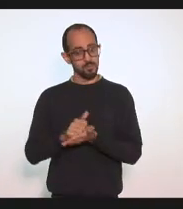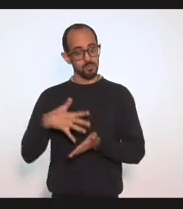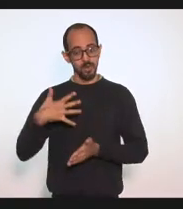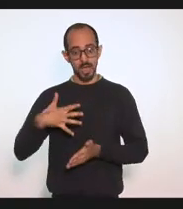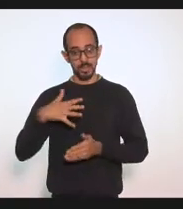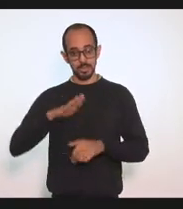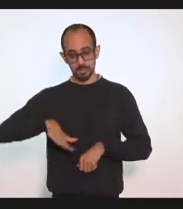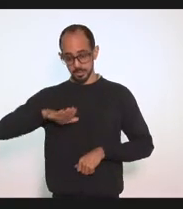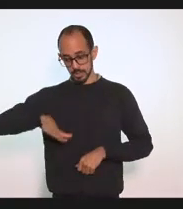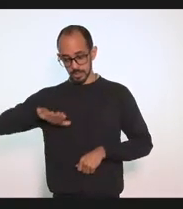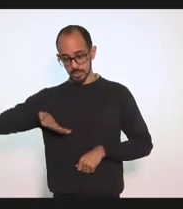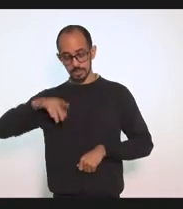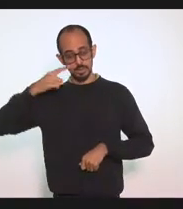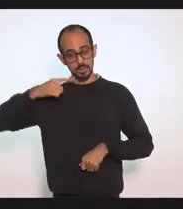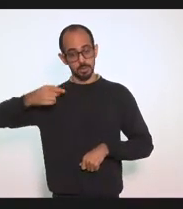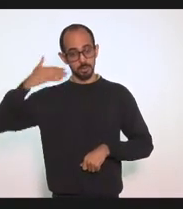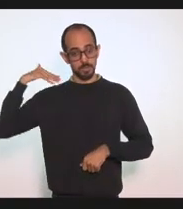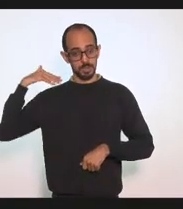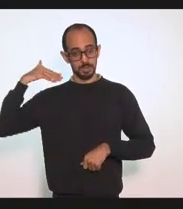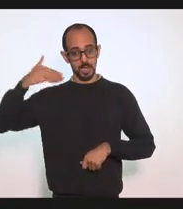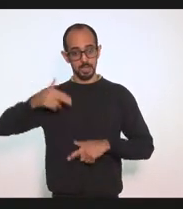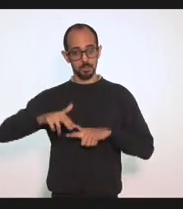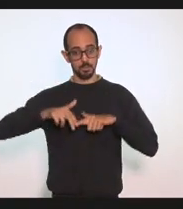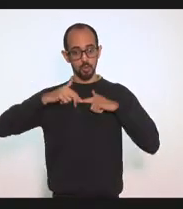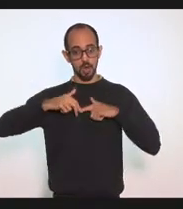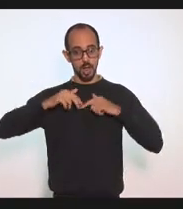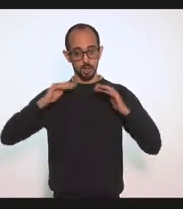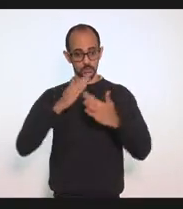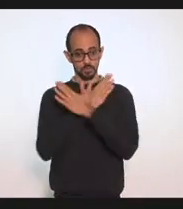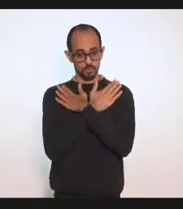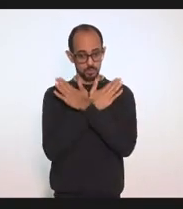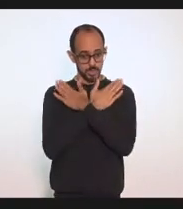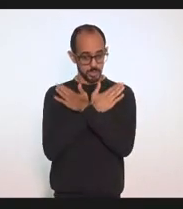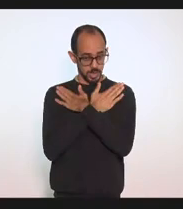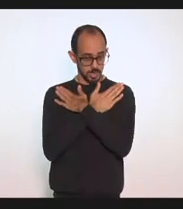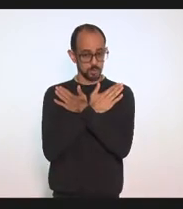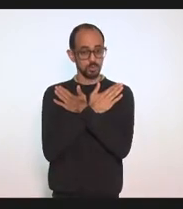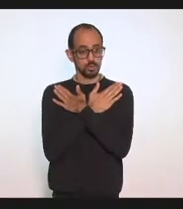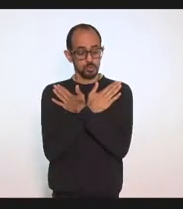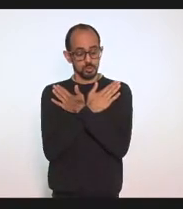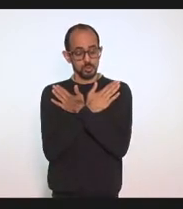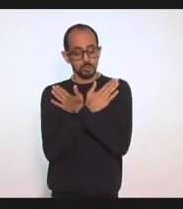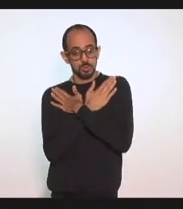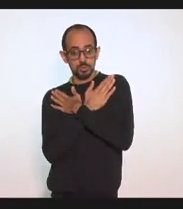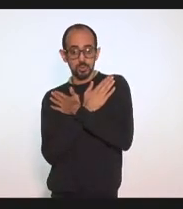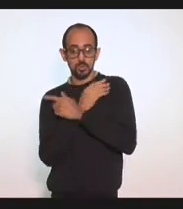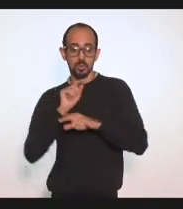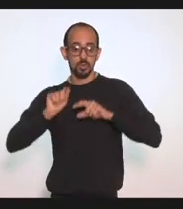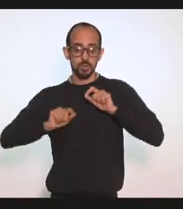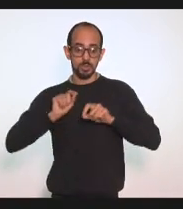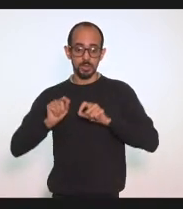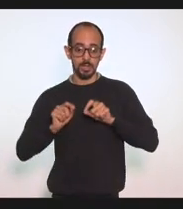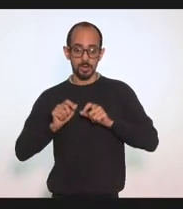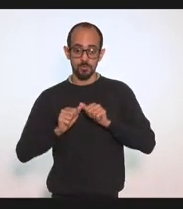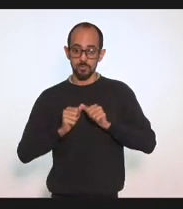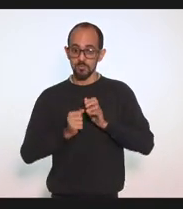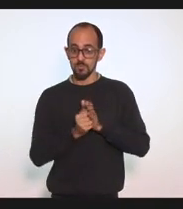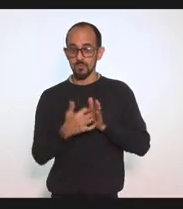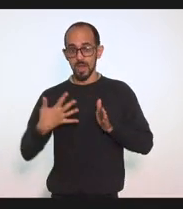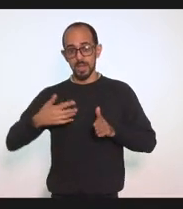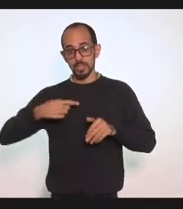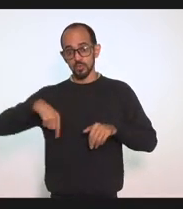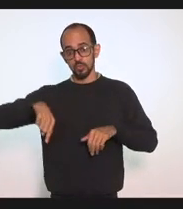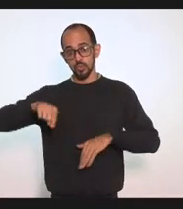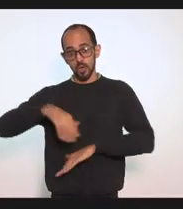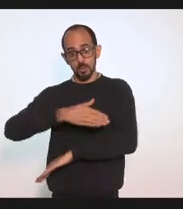semana passada de recesso, de feriado emendado, de restrições, muitas crianças foram para as